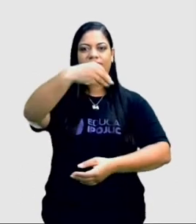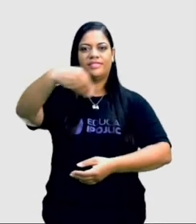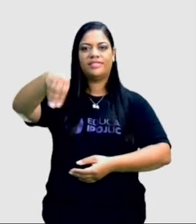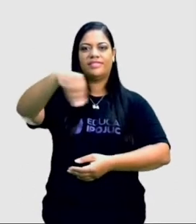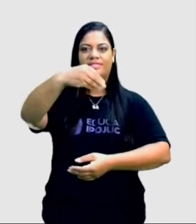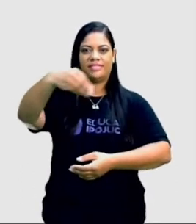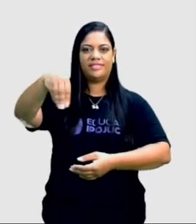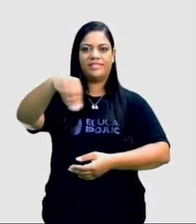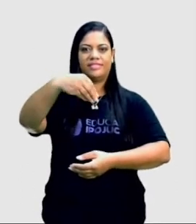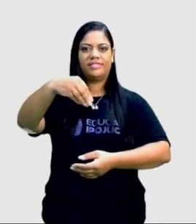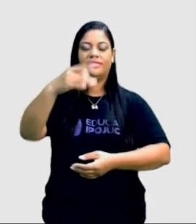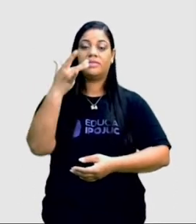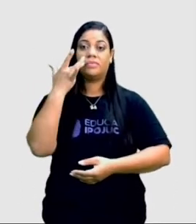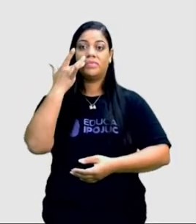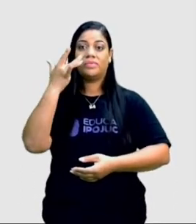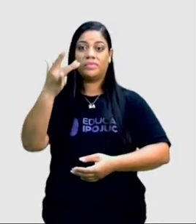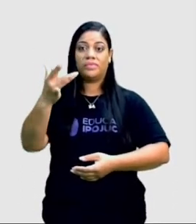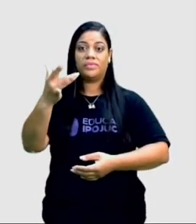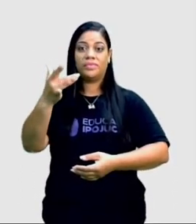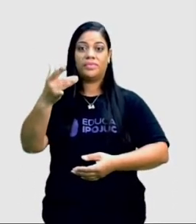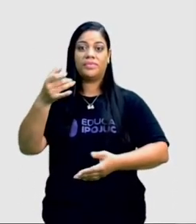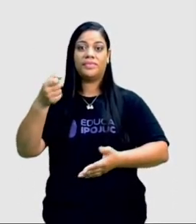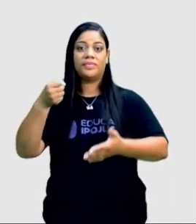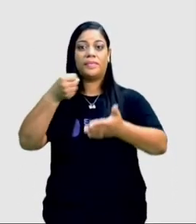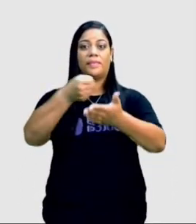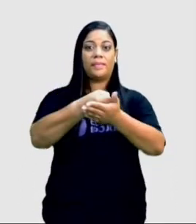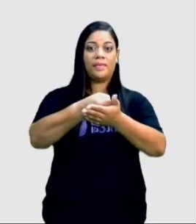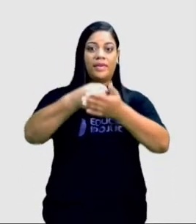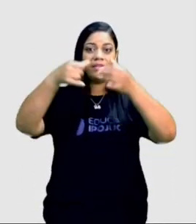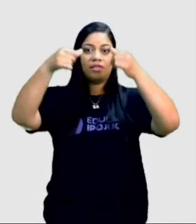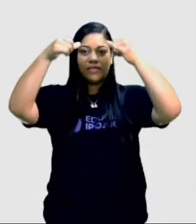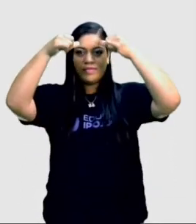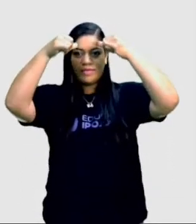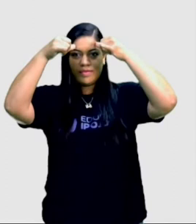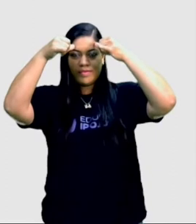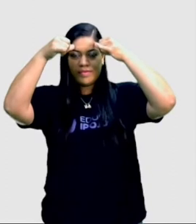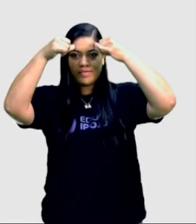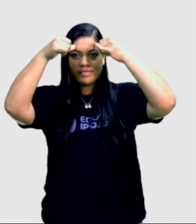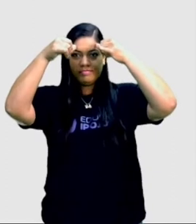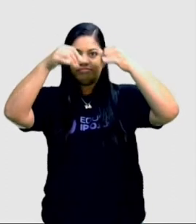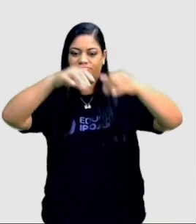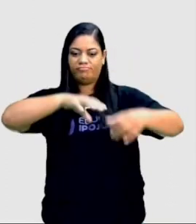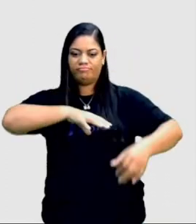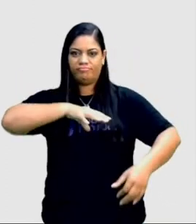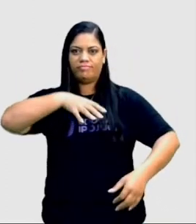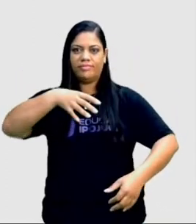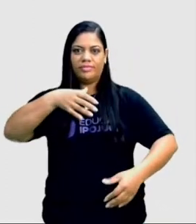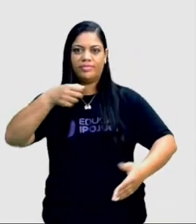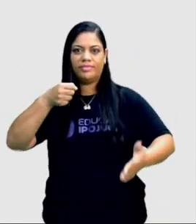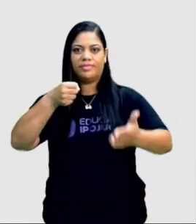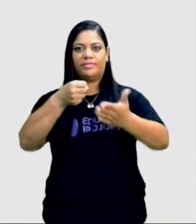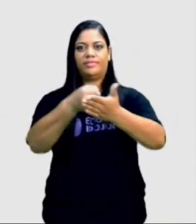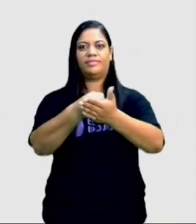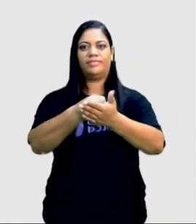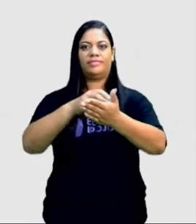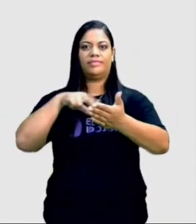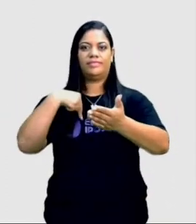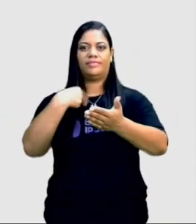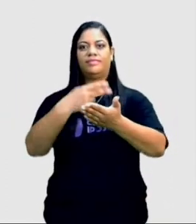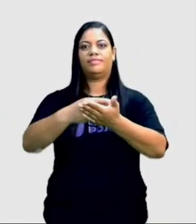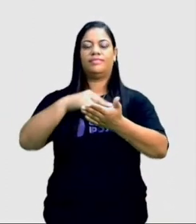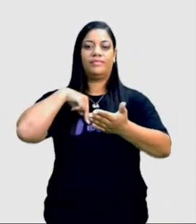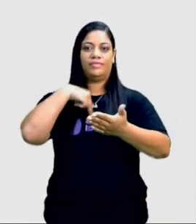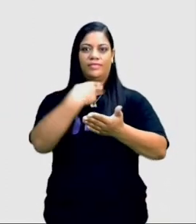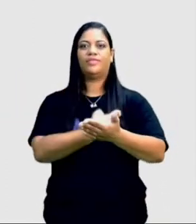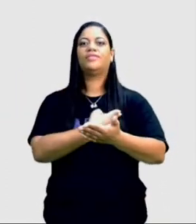O sino é de ouro. Bate no touro. O touro é valente. Bate na